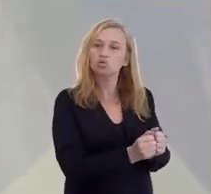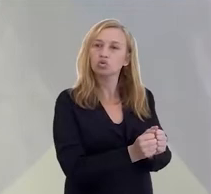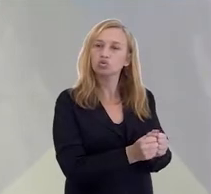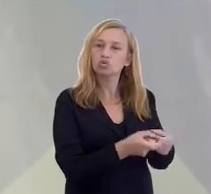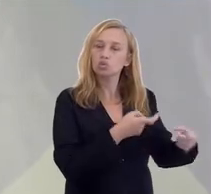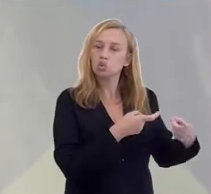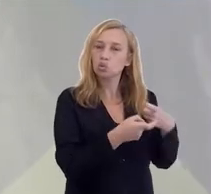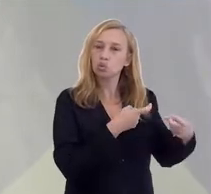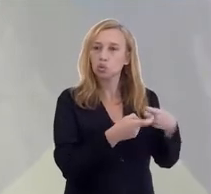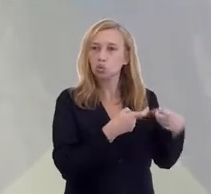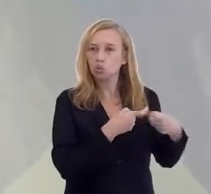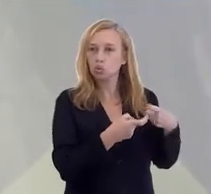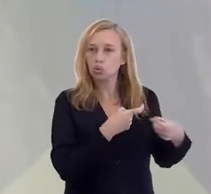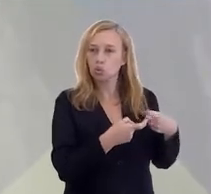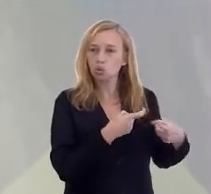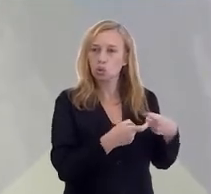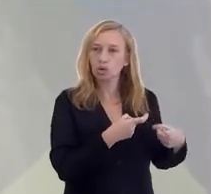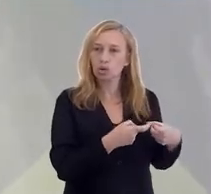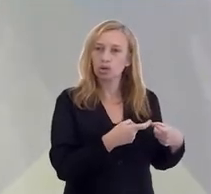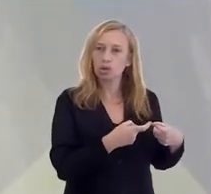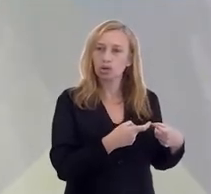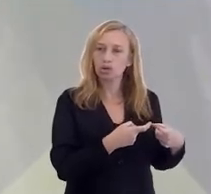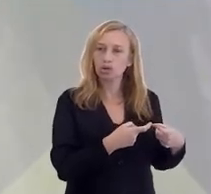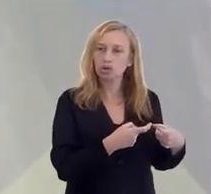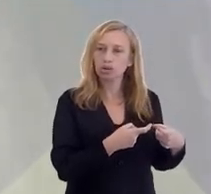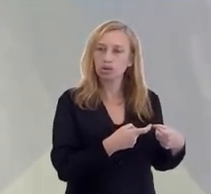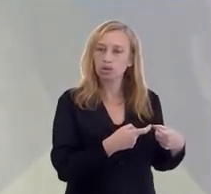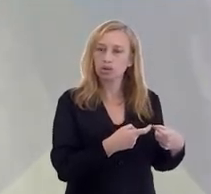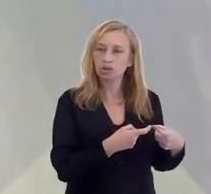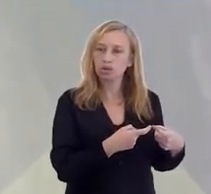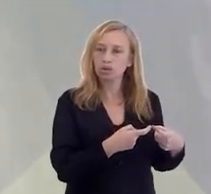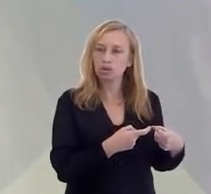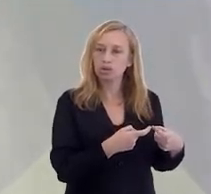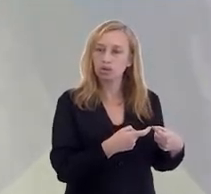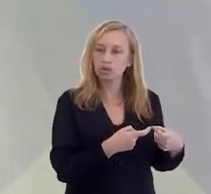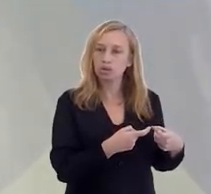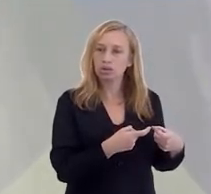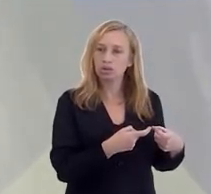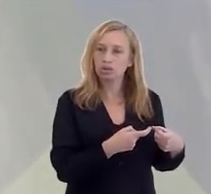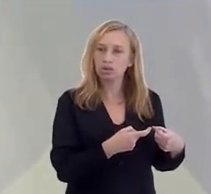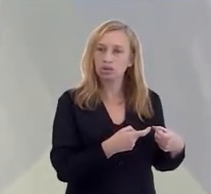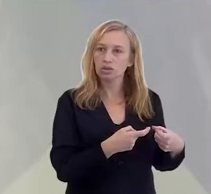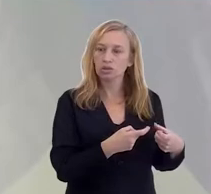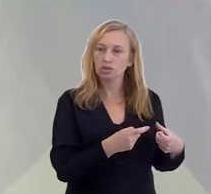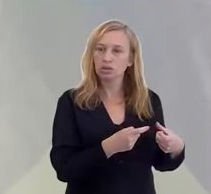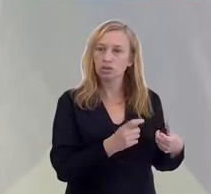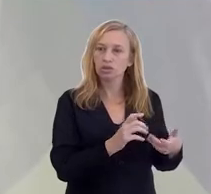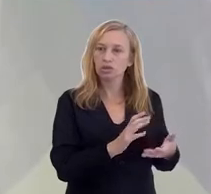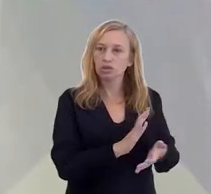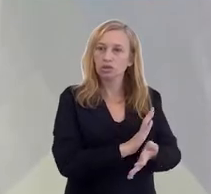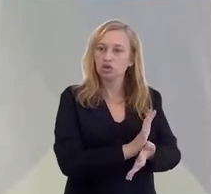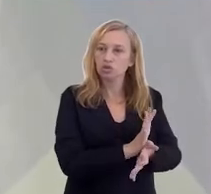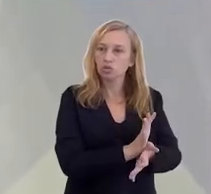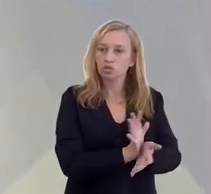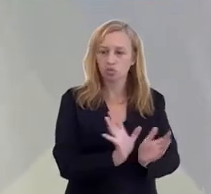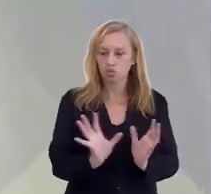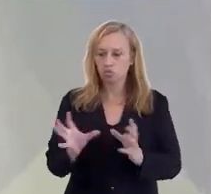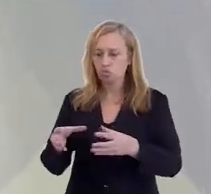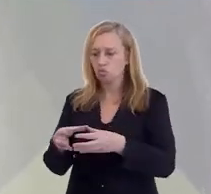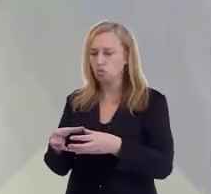uma comunidade junta fez uma guerra e dizimou uma população